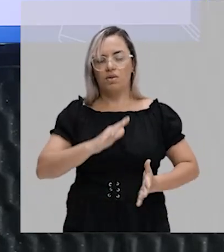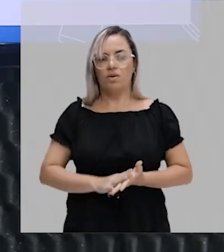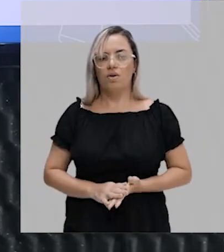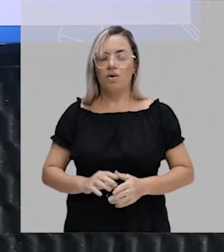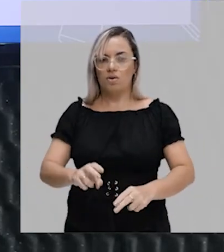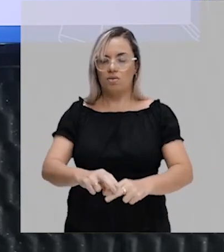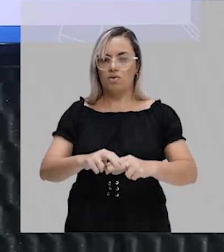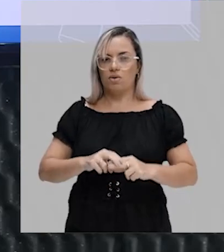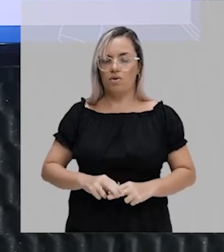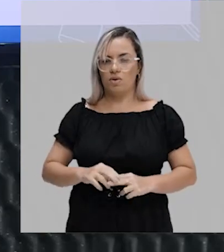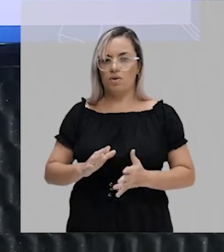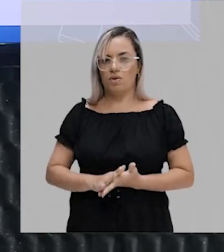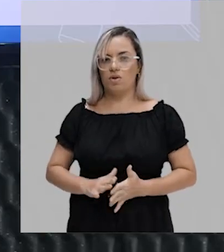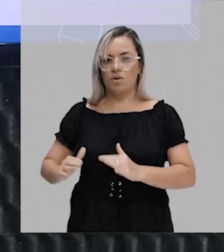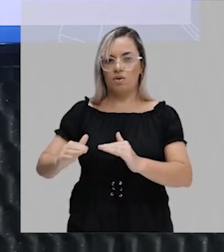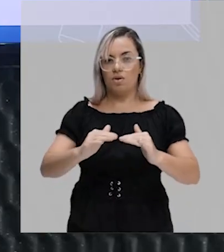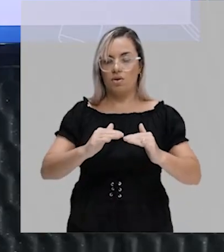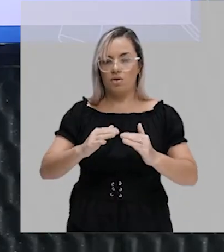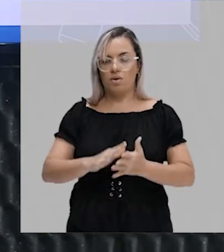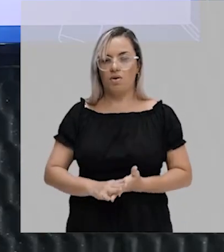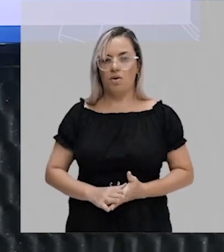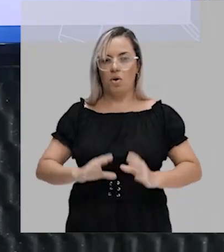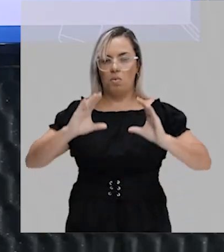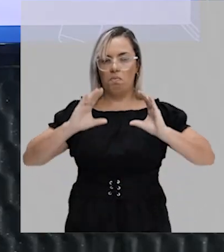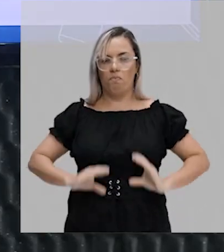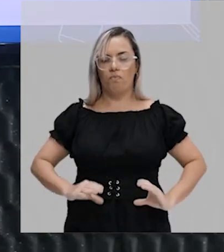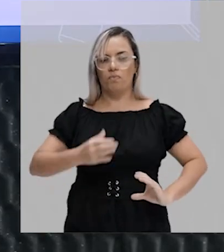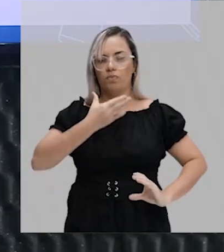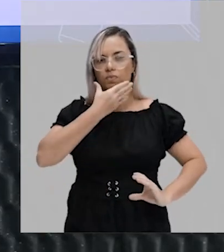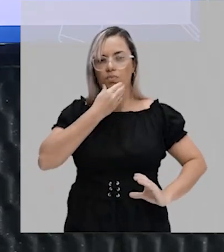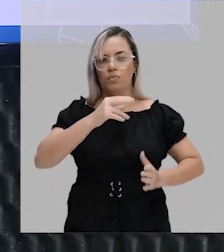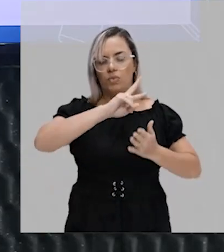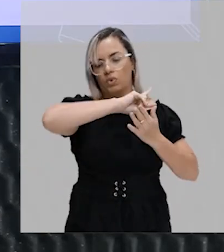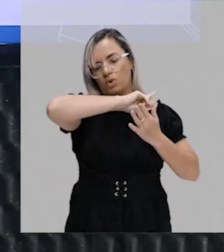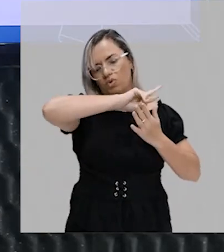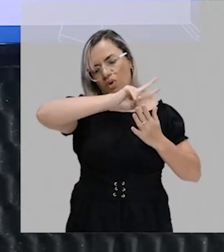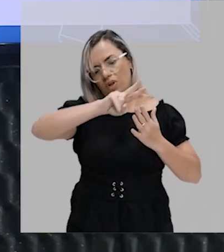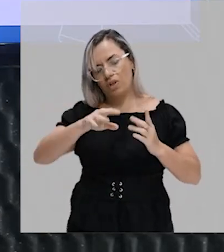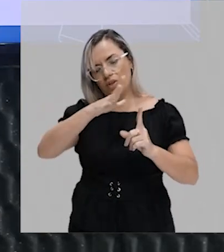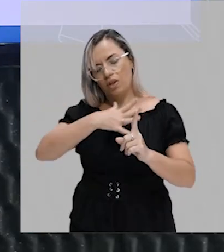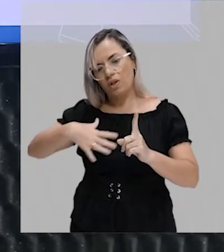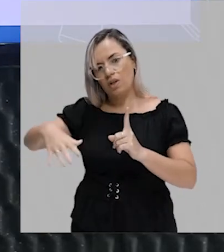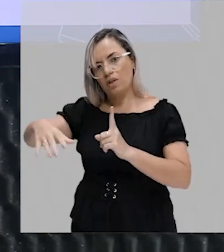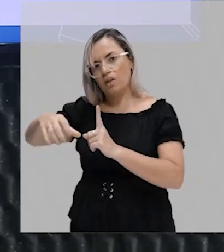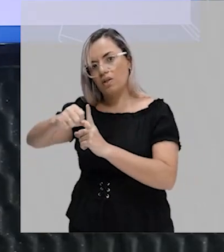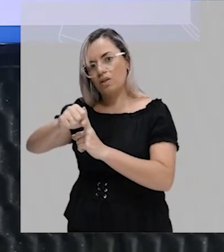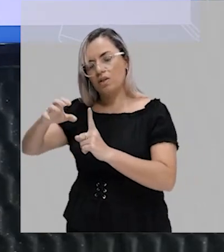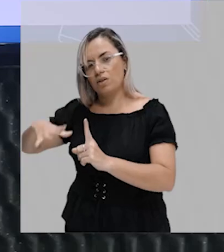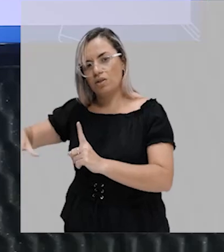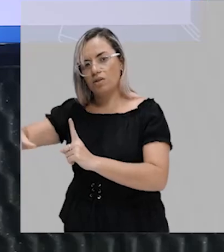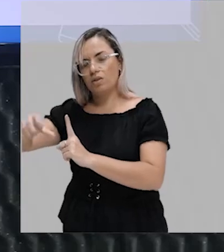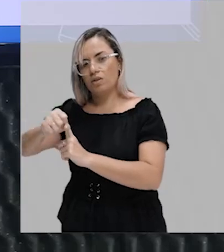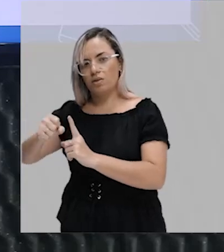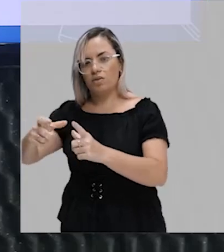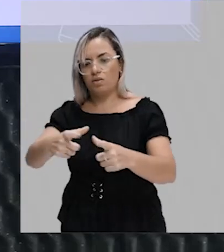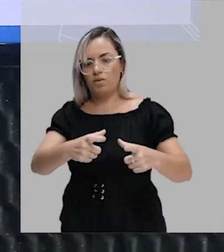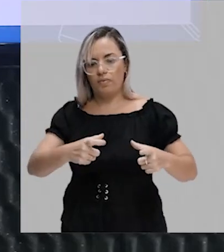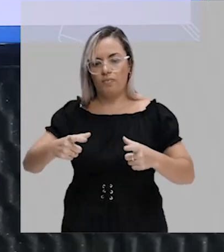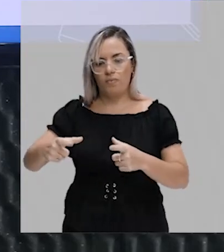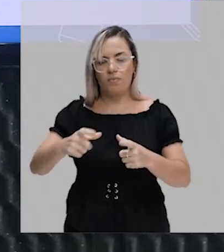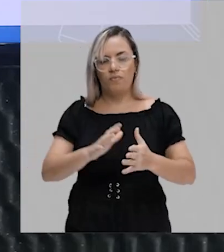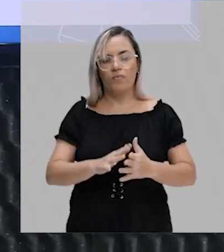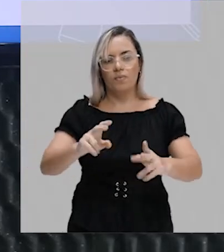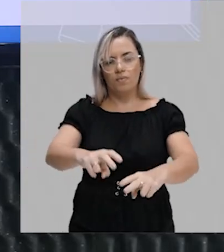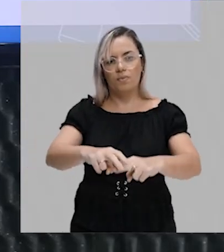comportamento masculino, segundo a pesquisadora Connell, fica variando de sociedade em sociedade. Por isso que não existe